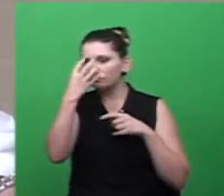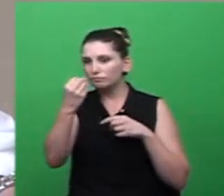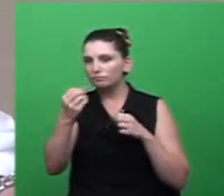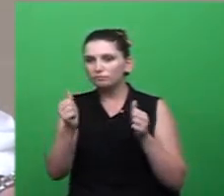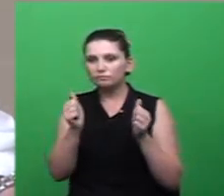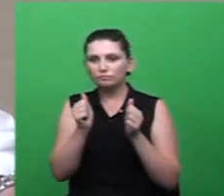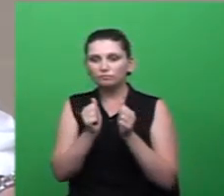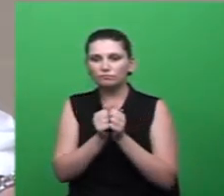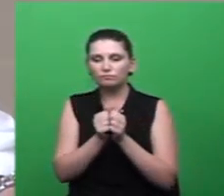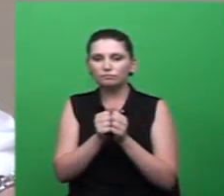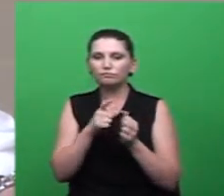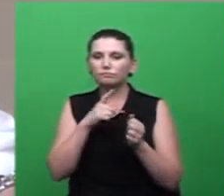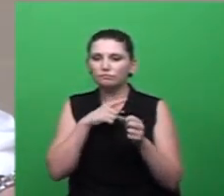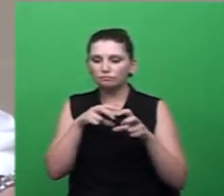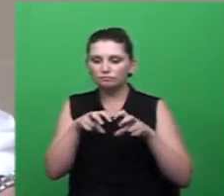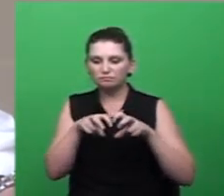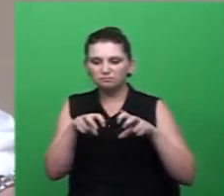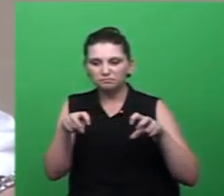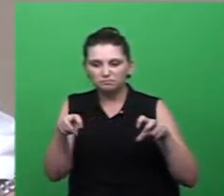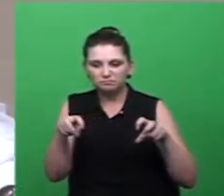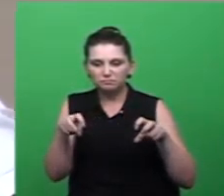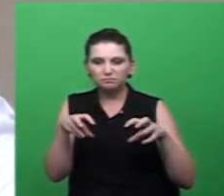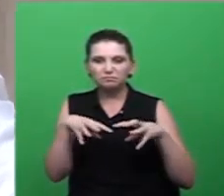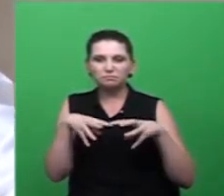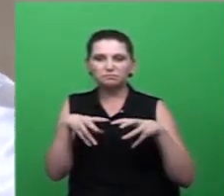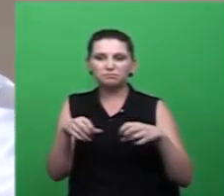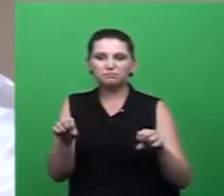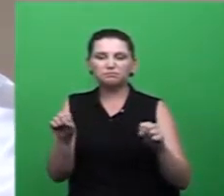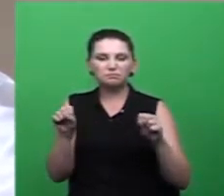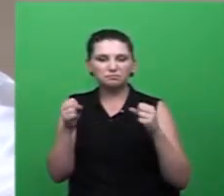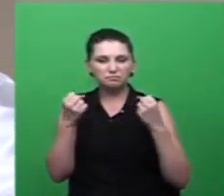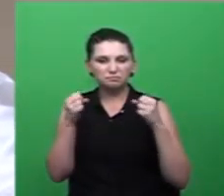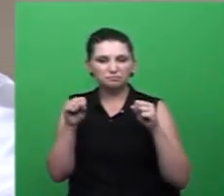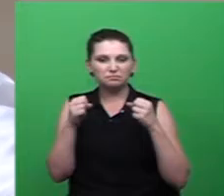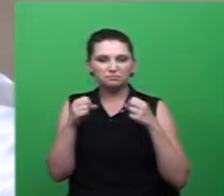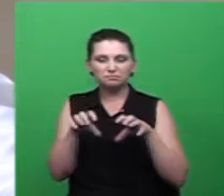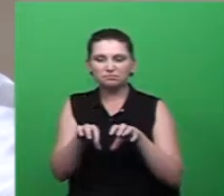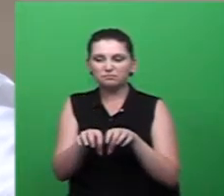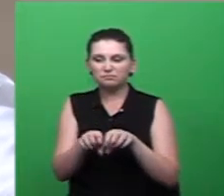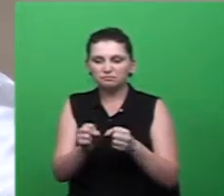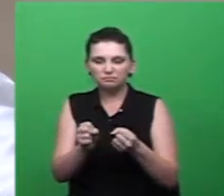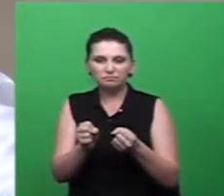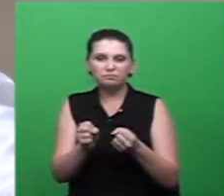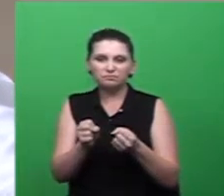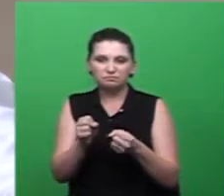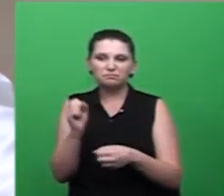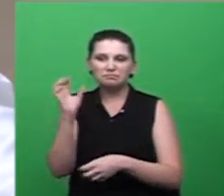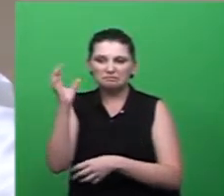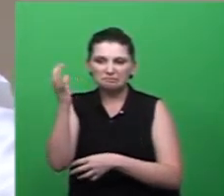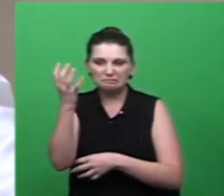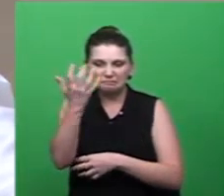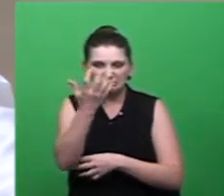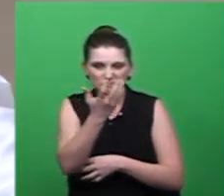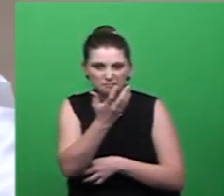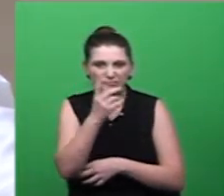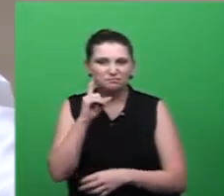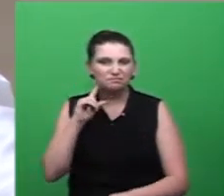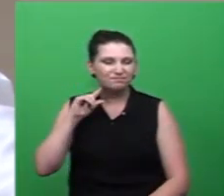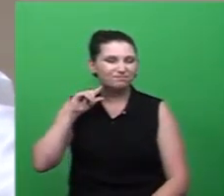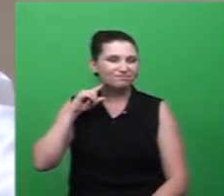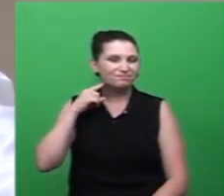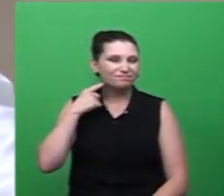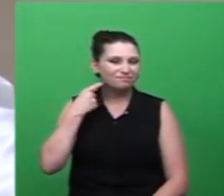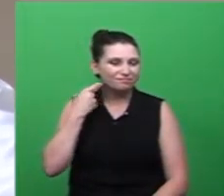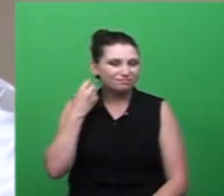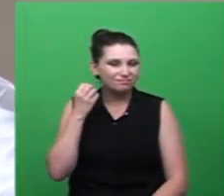os bancos, os aparelhos do parque todos quebrados, o mato tomando conta, lixo em toda aquela praça.